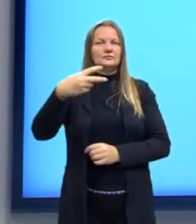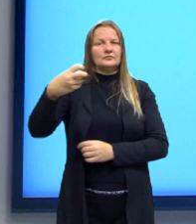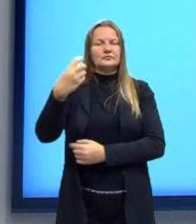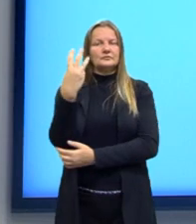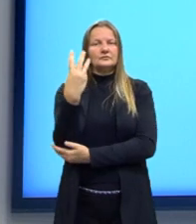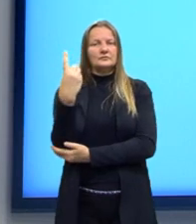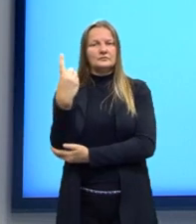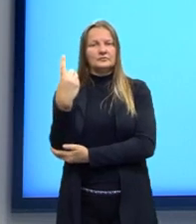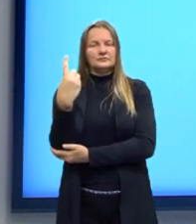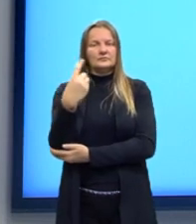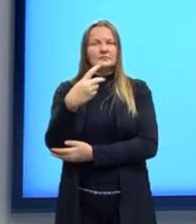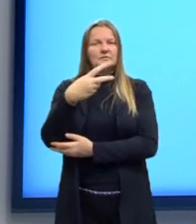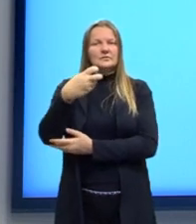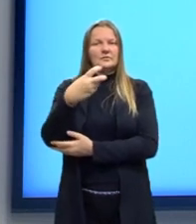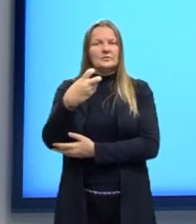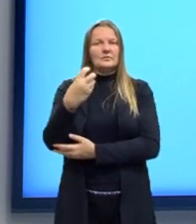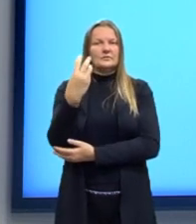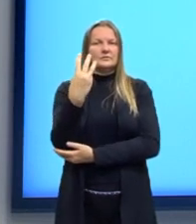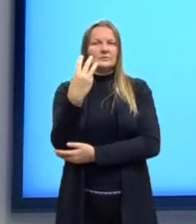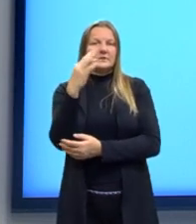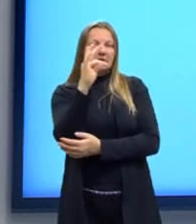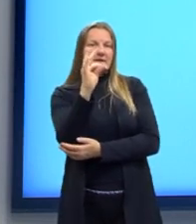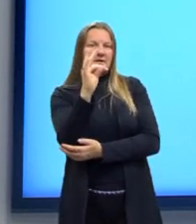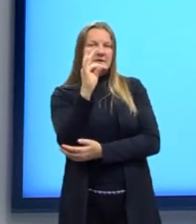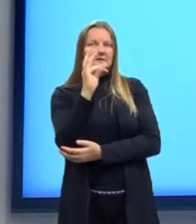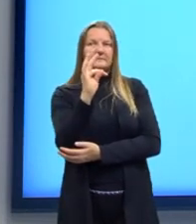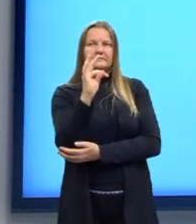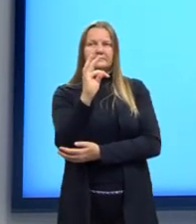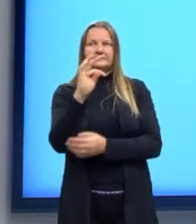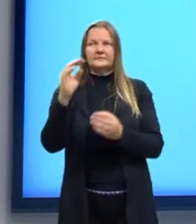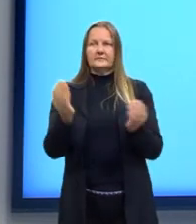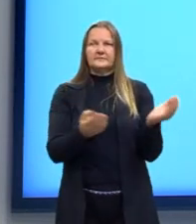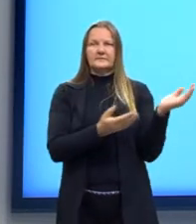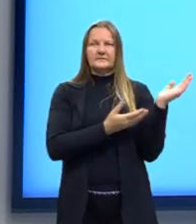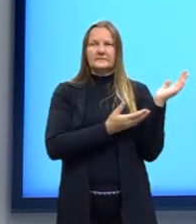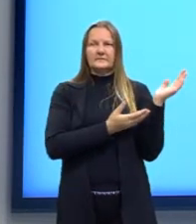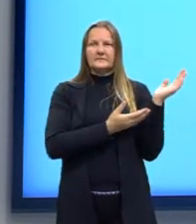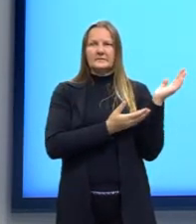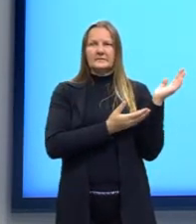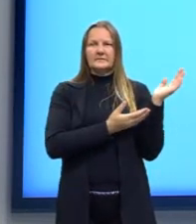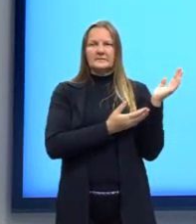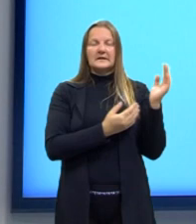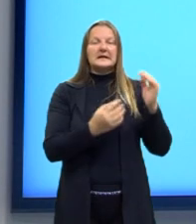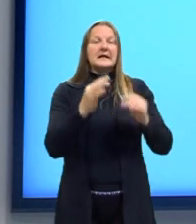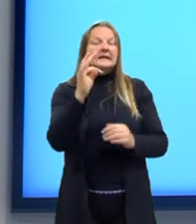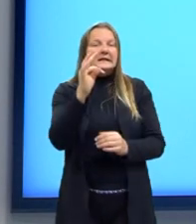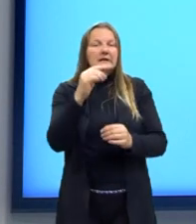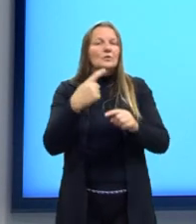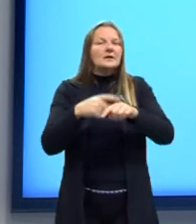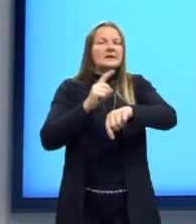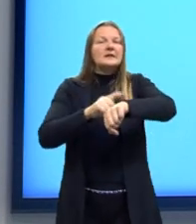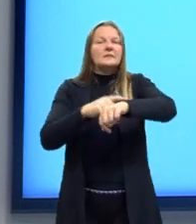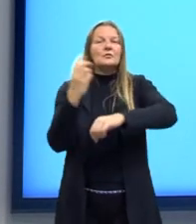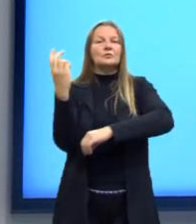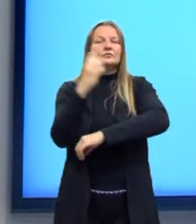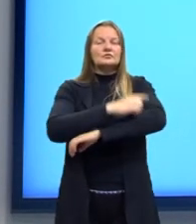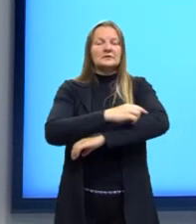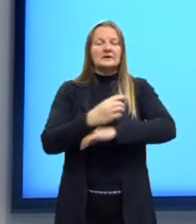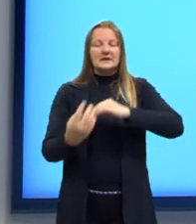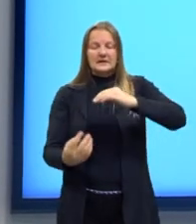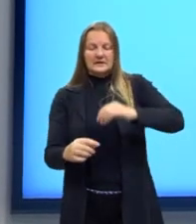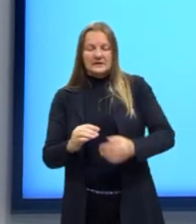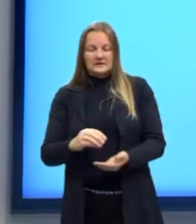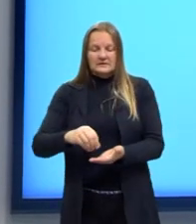31, que é igual a T. Então aqui, né, para a nossa planta atingir 30 centímetros,